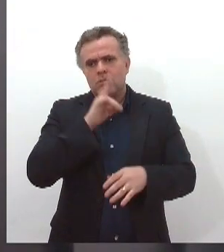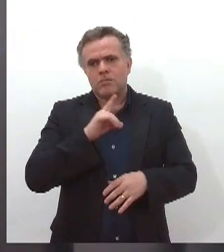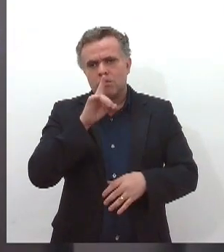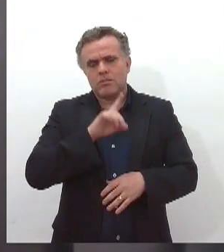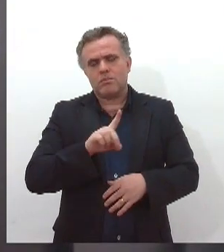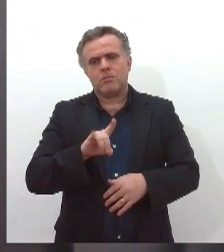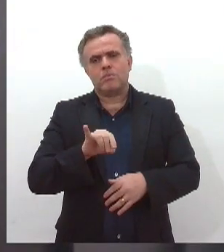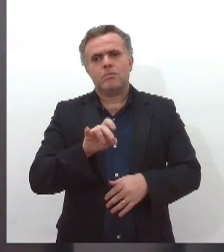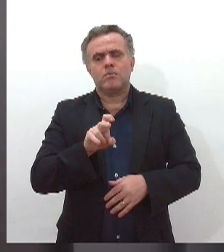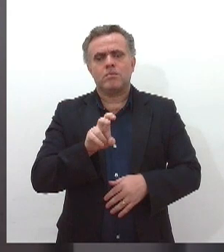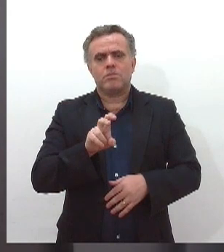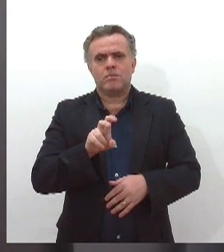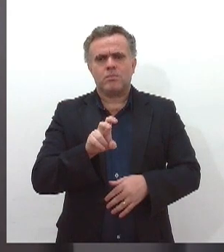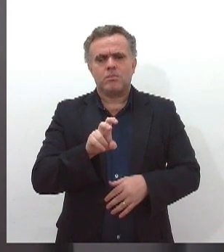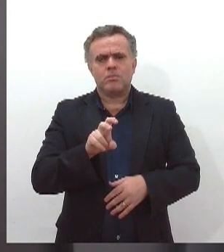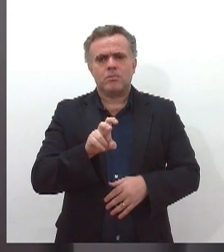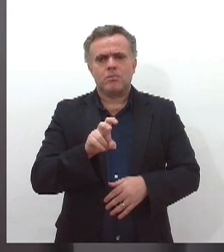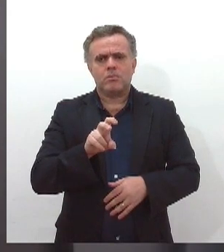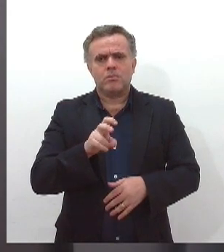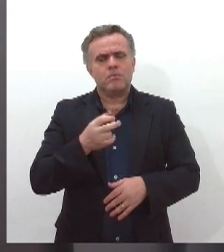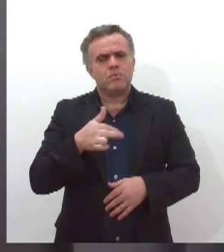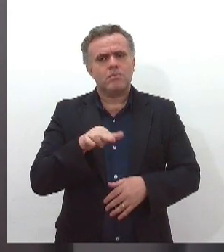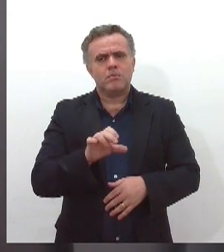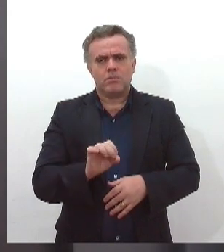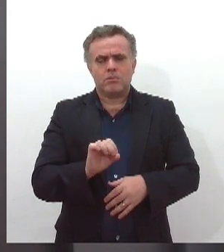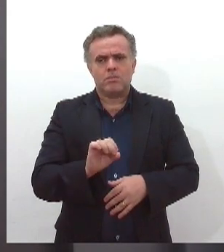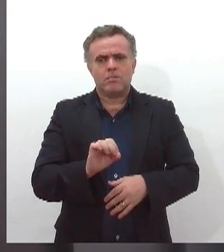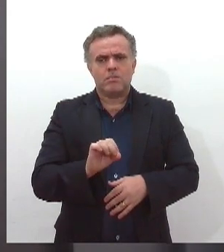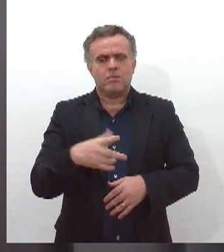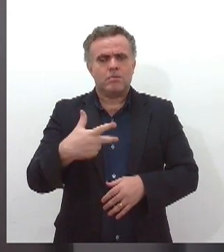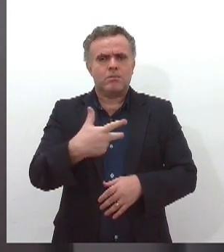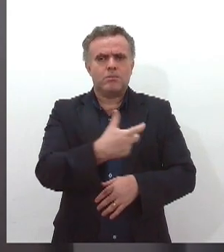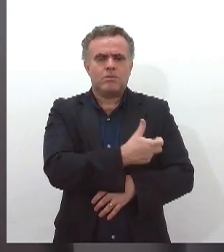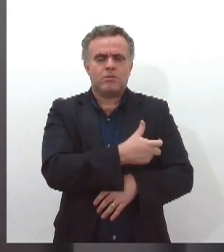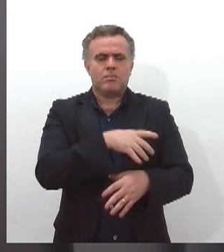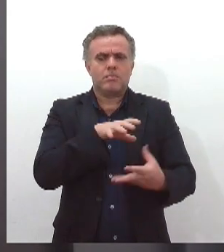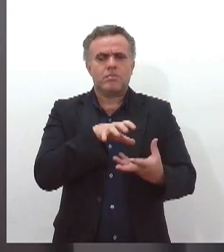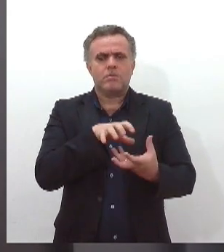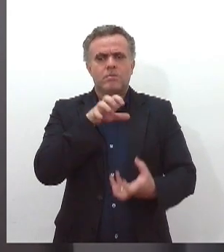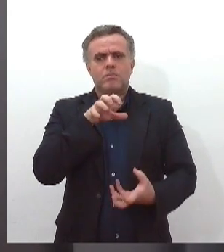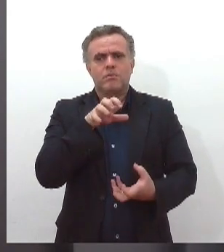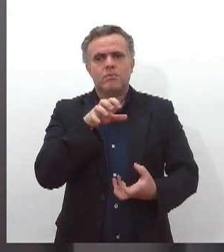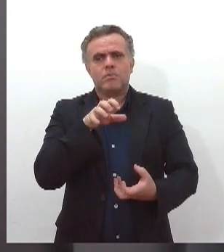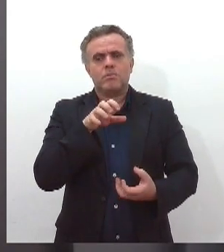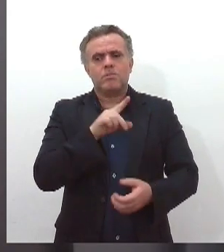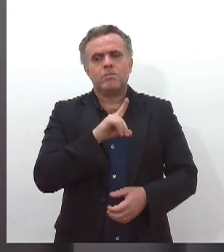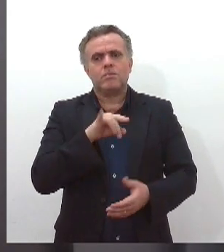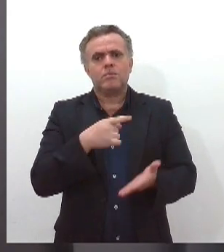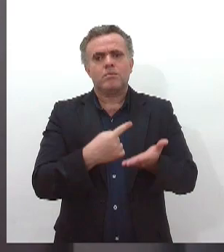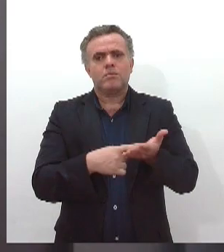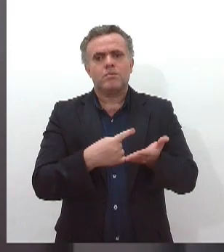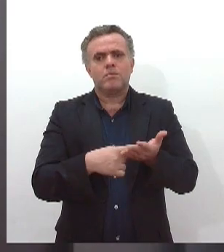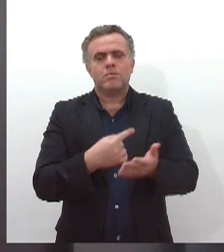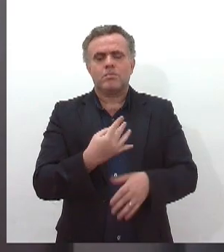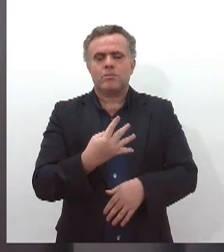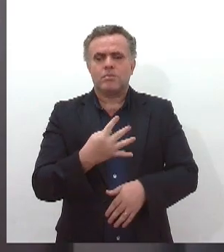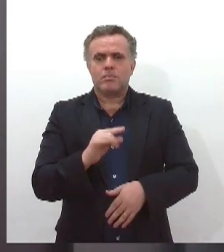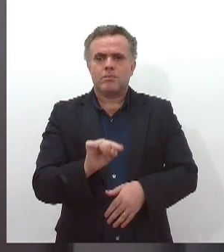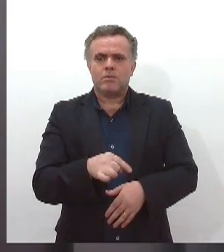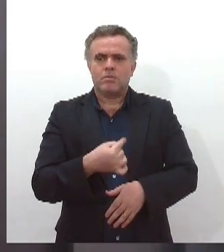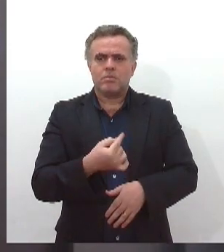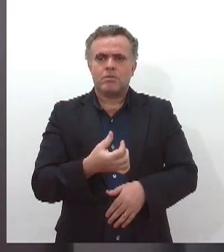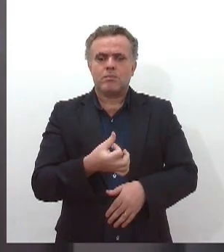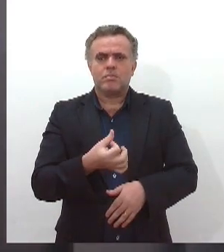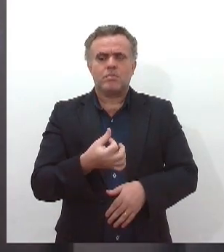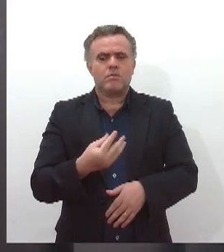é comemorado o Dia Estadual de Vacinação do Idoso, data instituída pela Lei nº 4.036, de 28 de